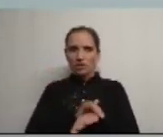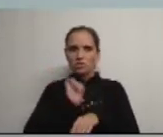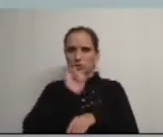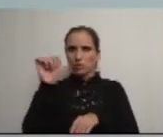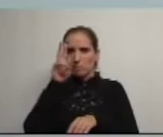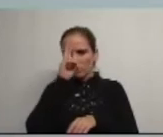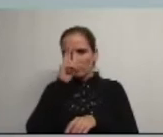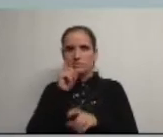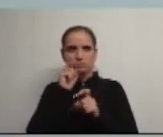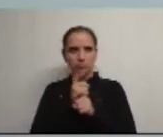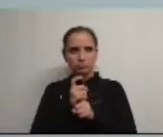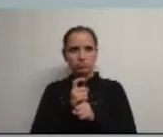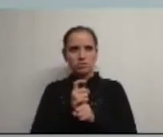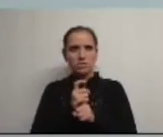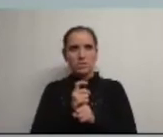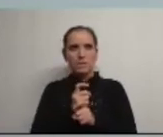prevenção